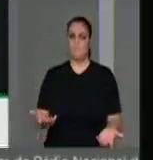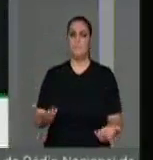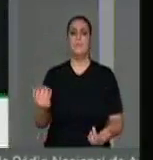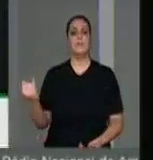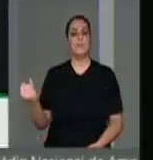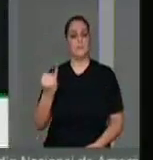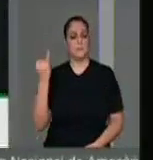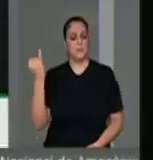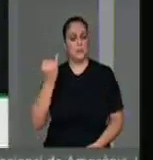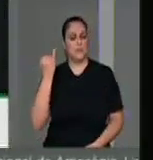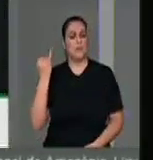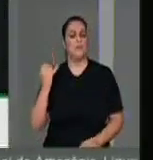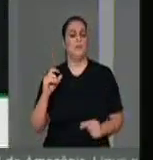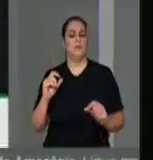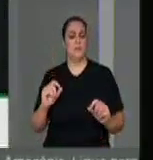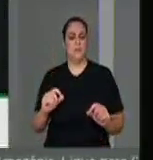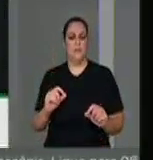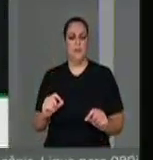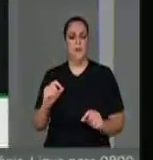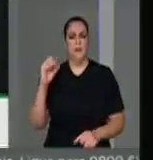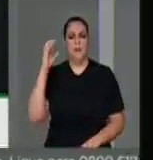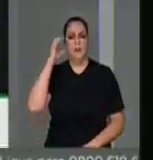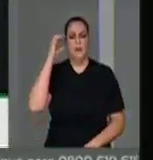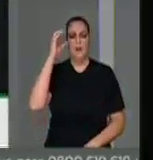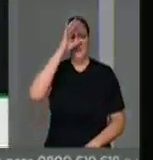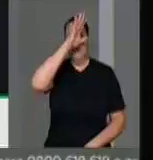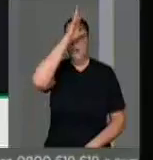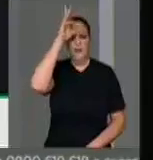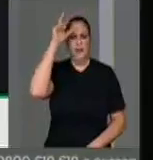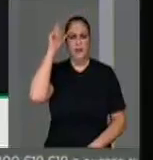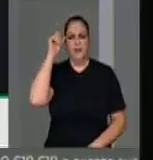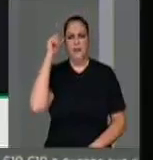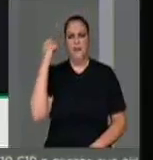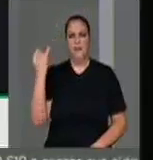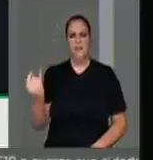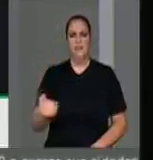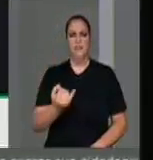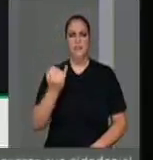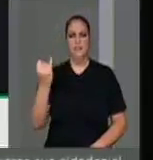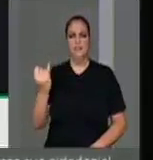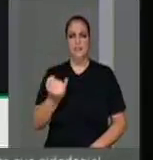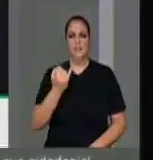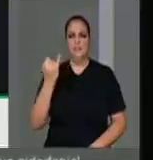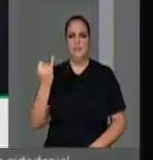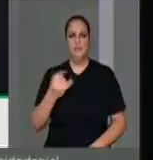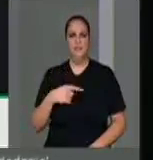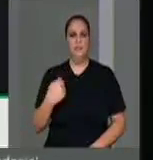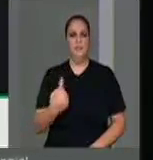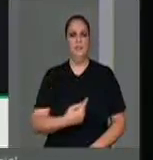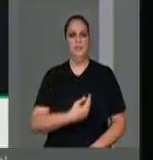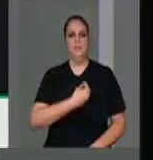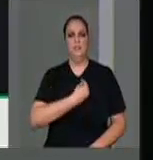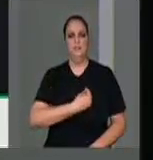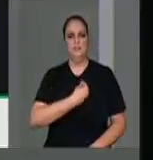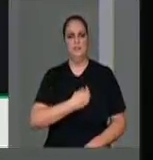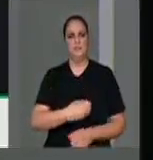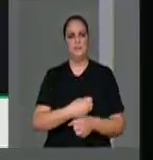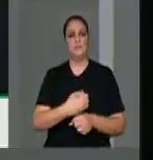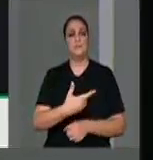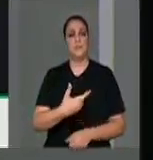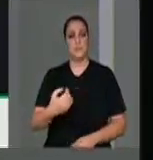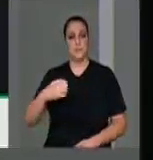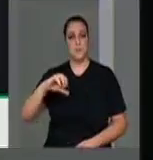importante de quanto a Rádio Nacional da Amazônia é presente na nossa região. Em 2009,